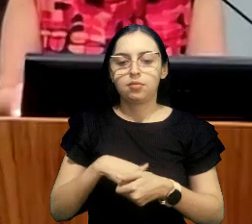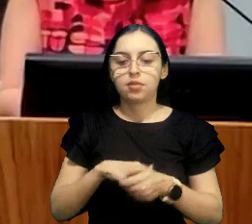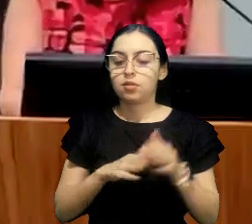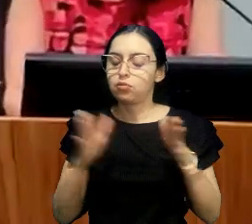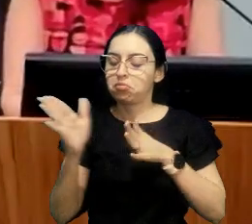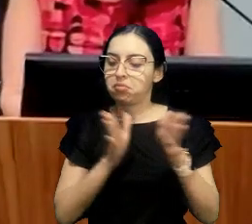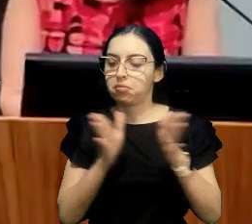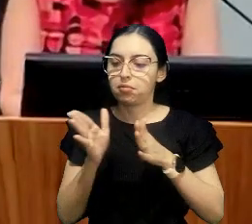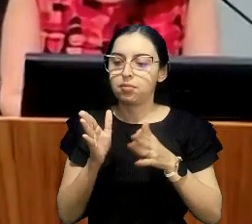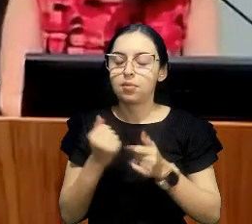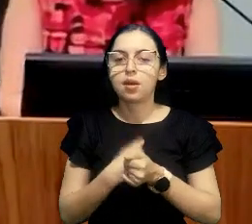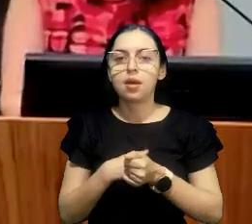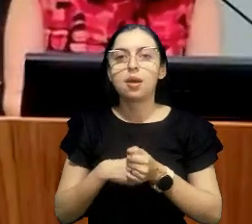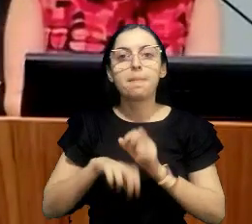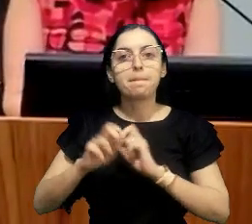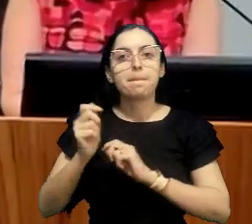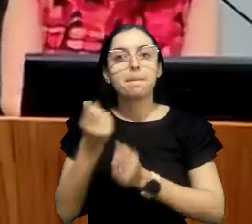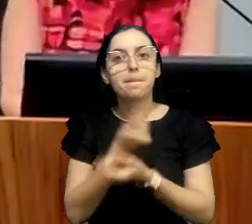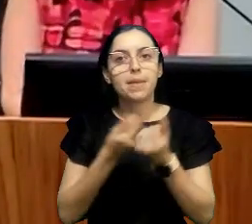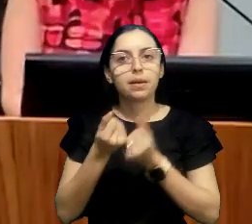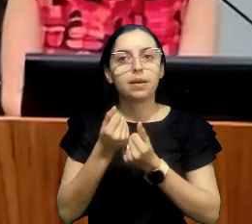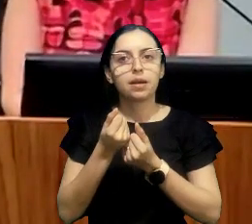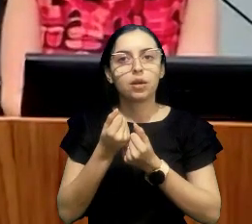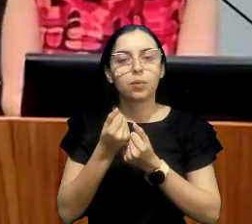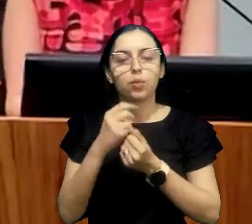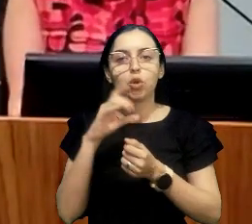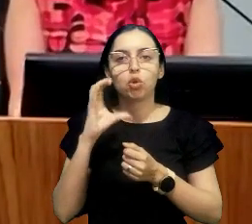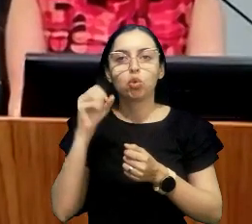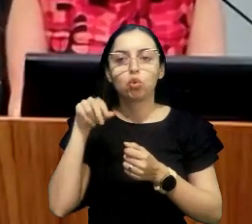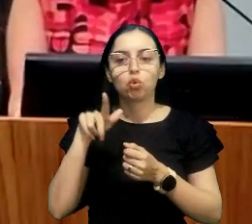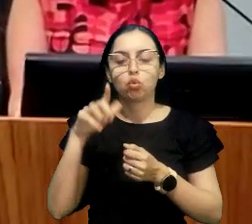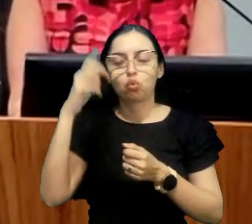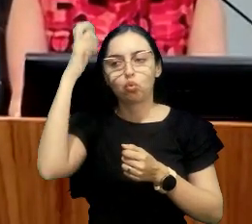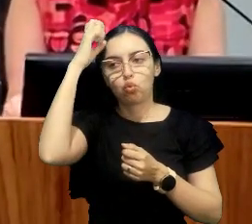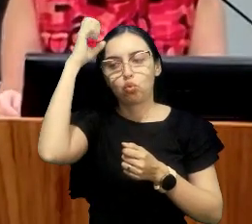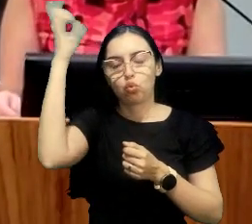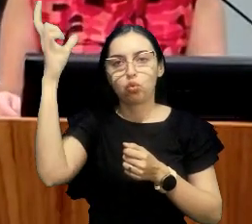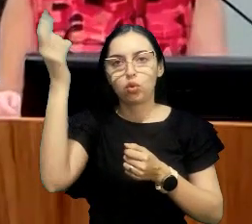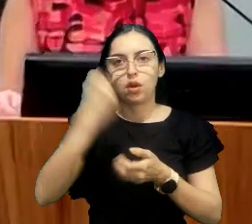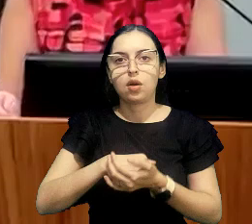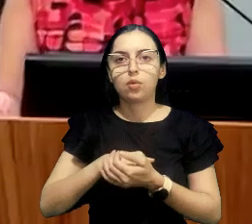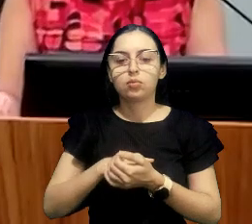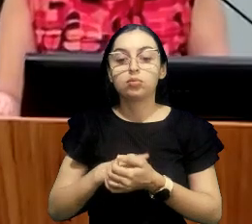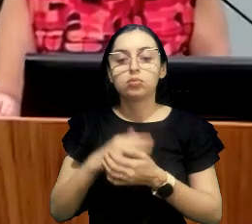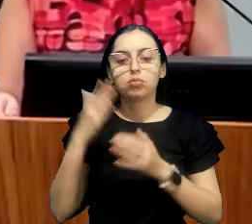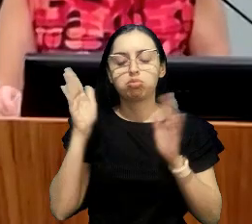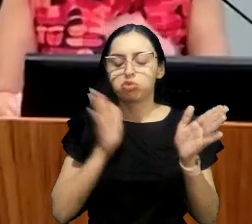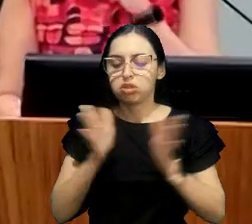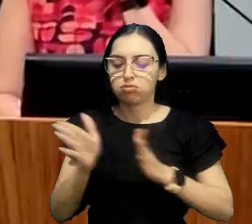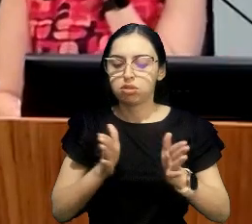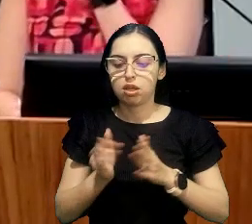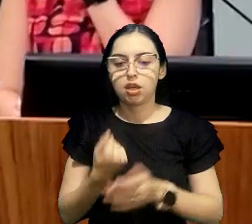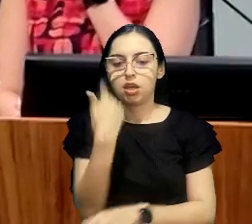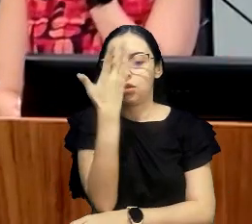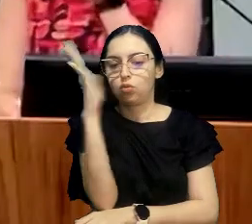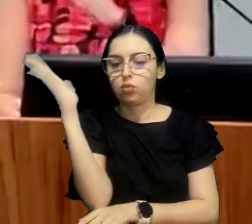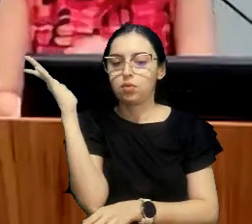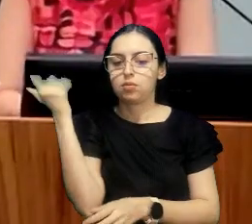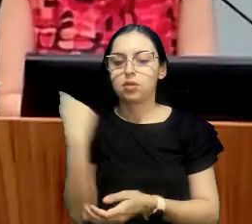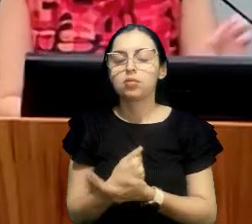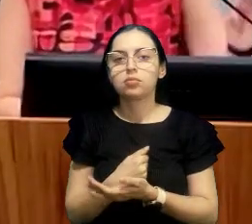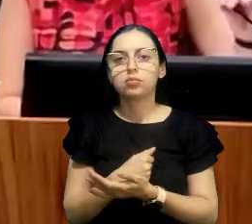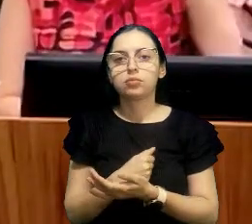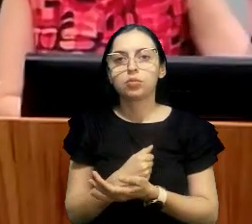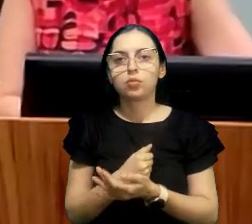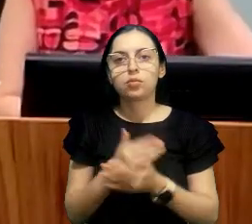patrimônio cultural, mas a partir da perspectiva ambiental, o que me deu um